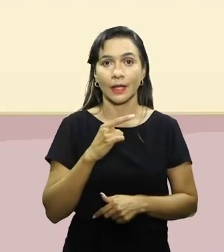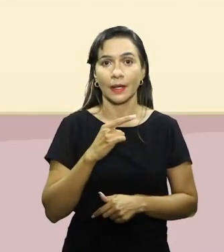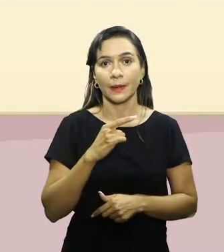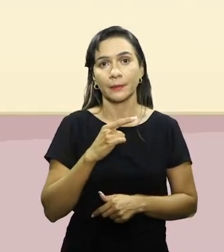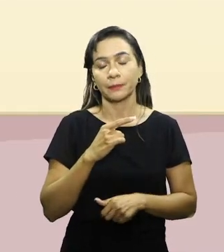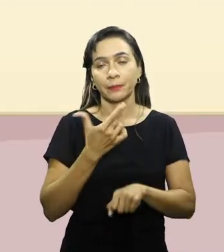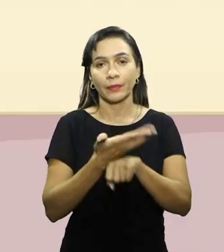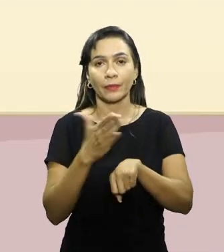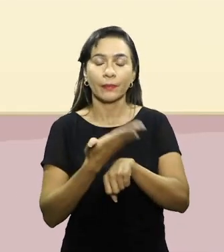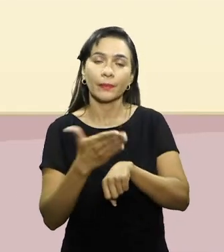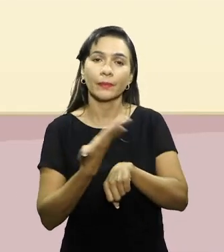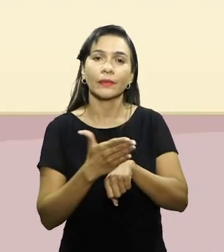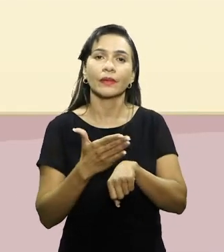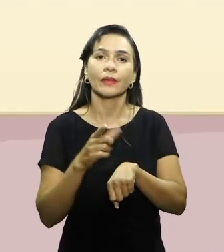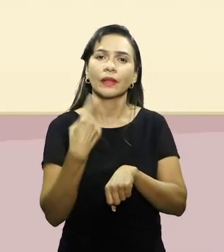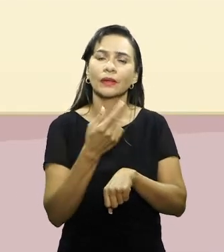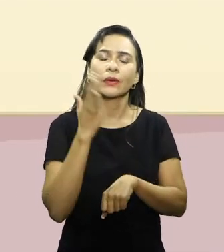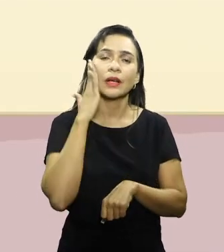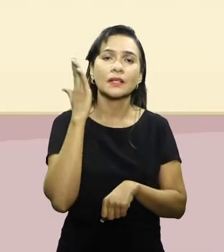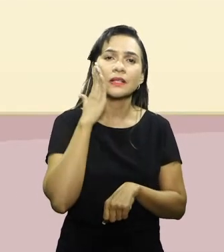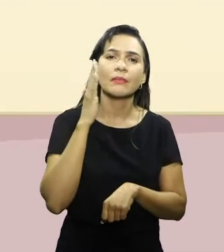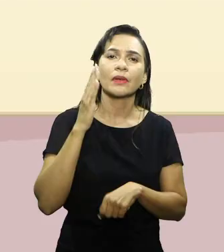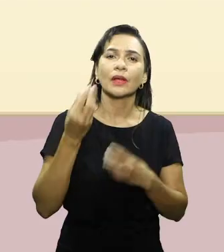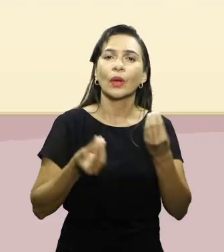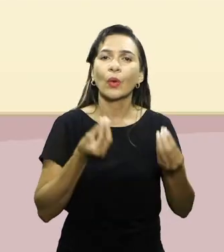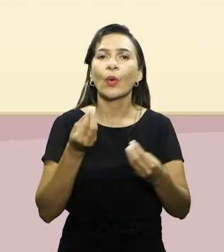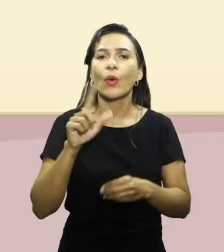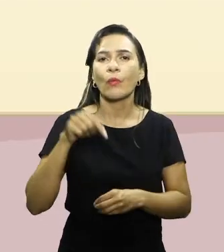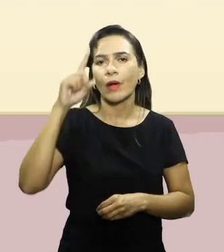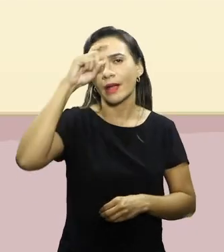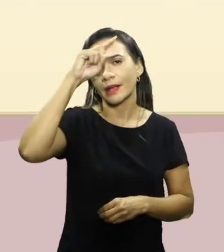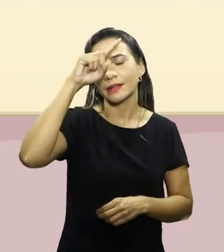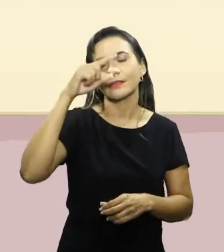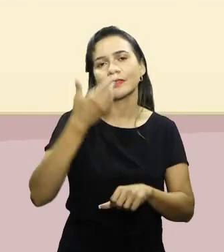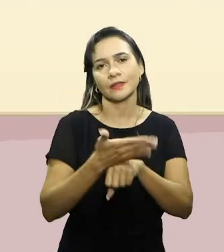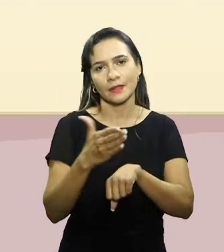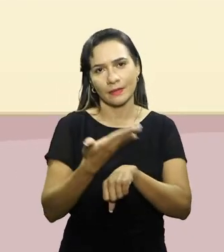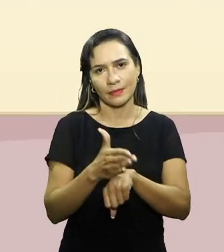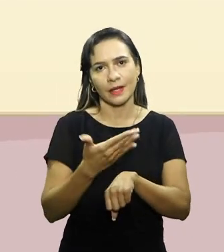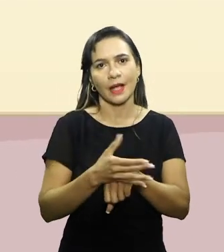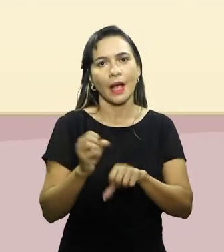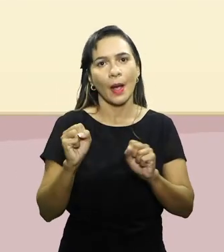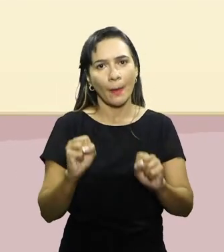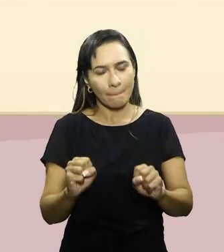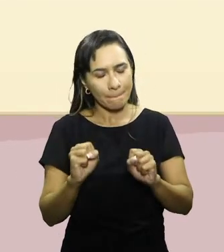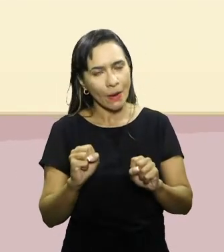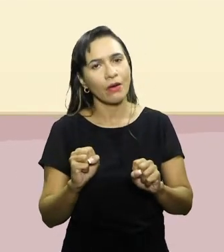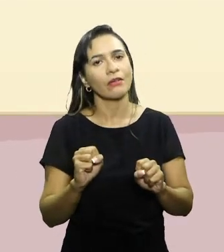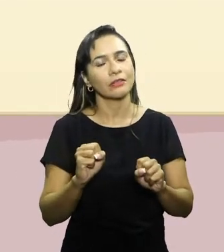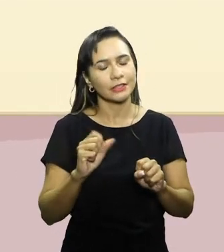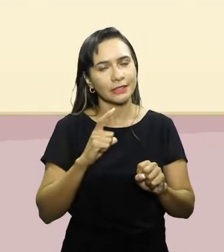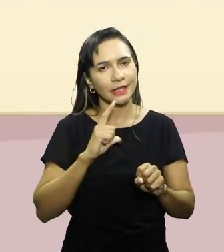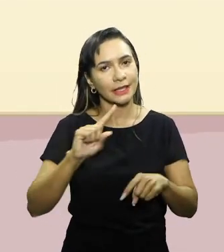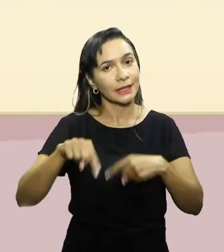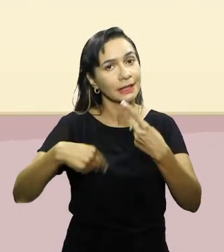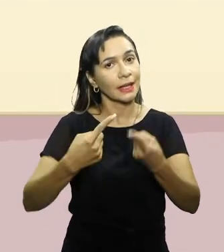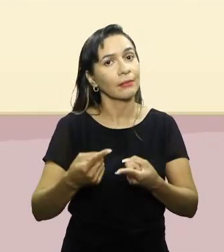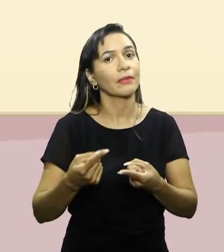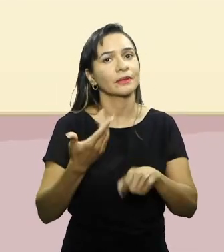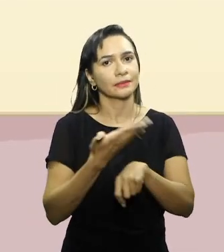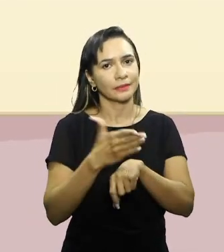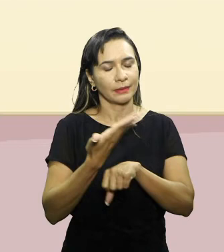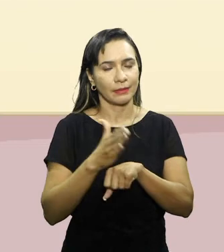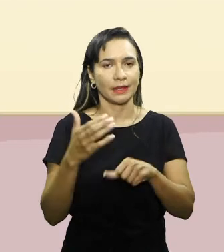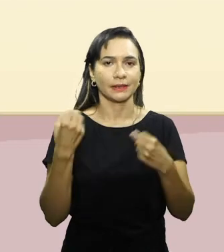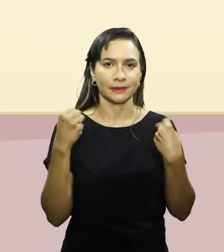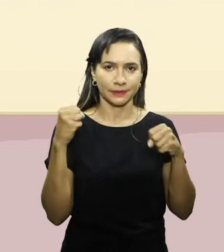do exercício, ou seja, a gente saber o quanto difícil foi aquele exercício. Então, ela pode ser aplicada após o final do exercício físico,